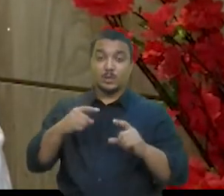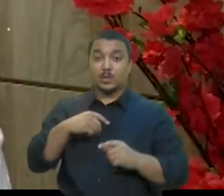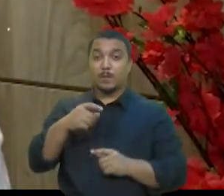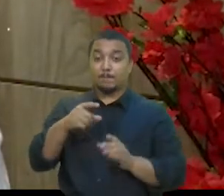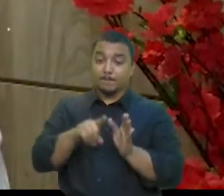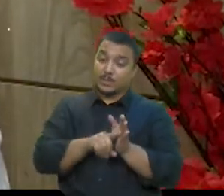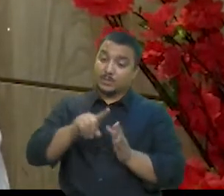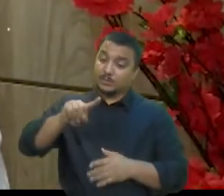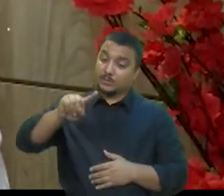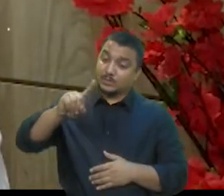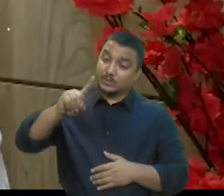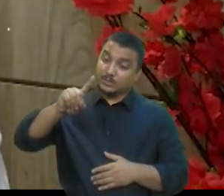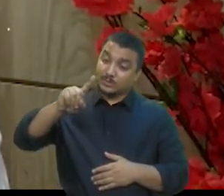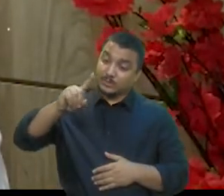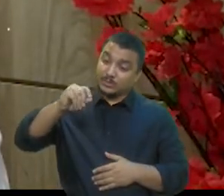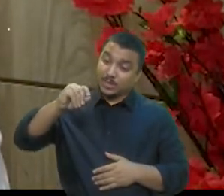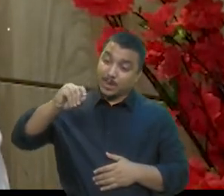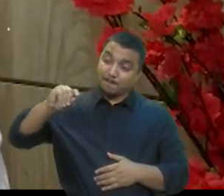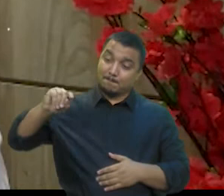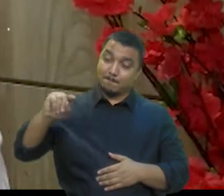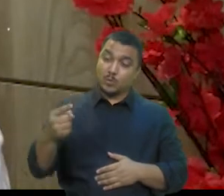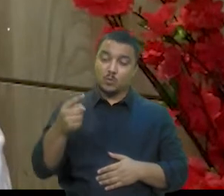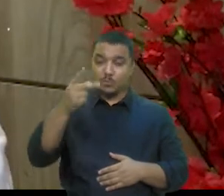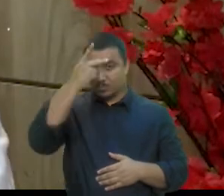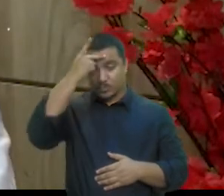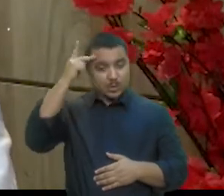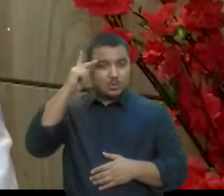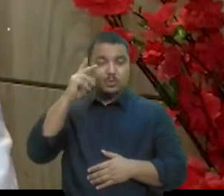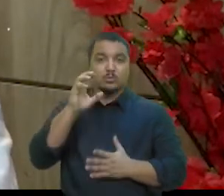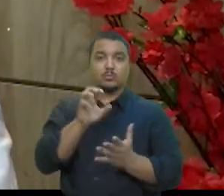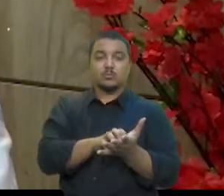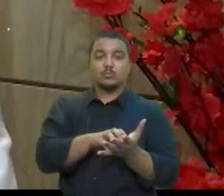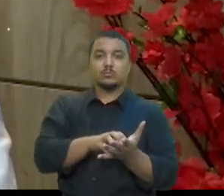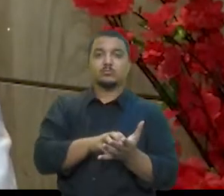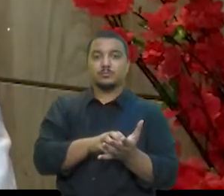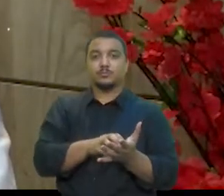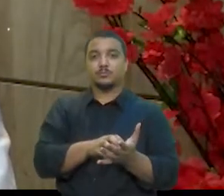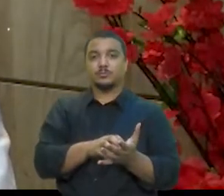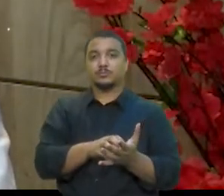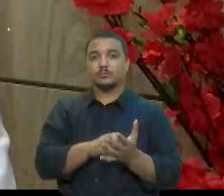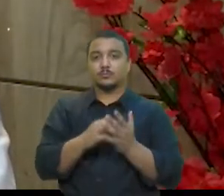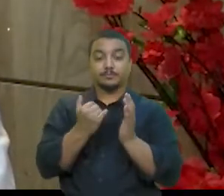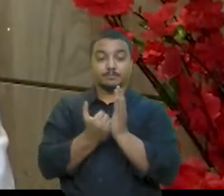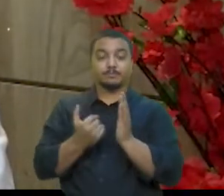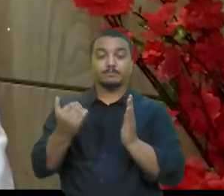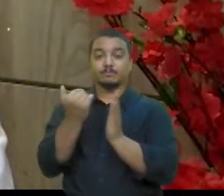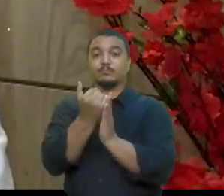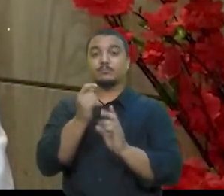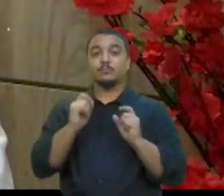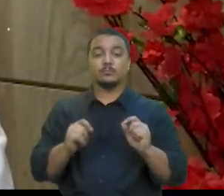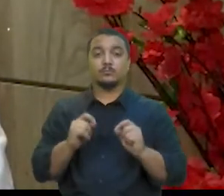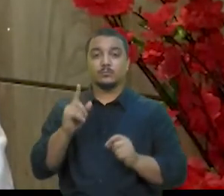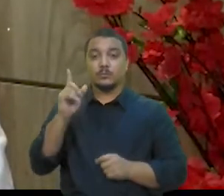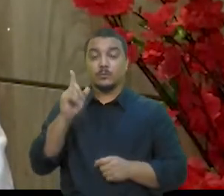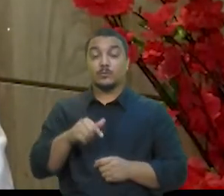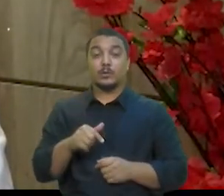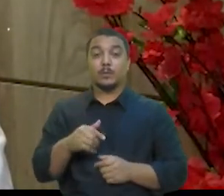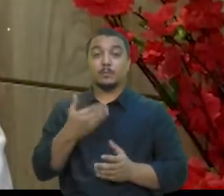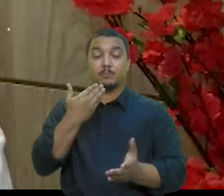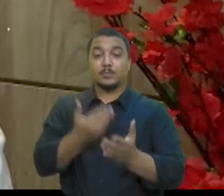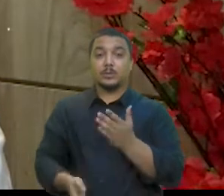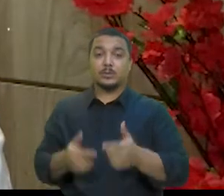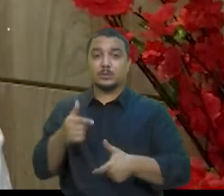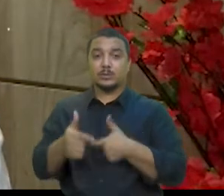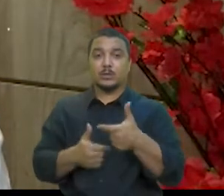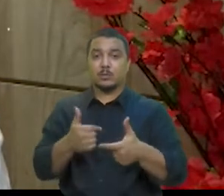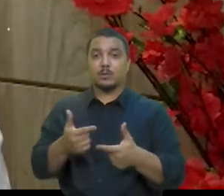pessoas ocupadas nesta atividade, sendo a maioria delas perdas de trabalhadores sem